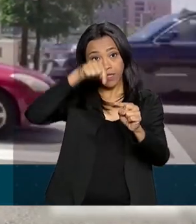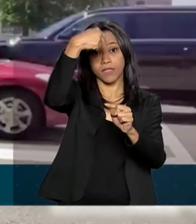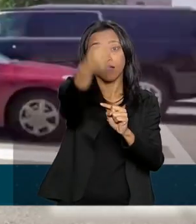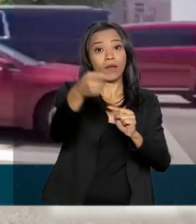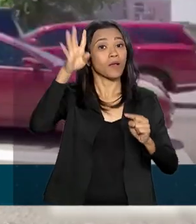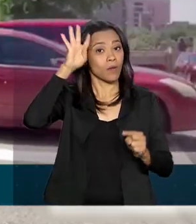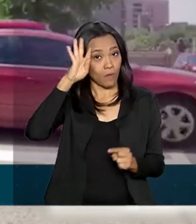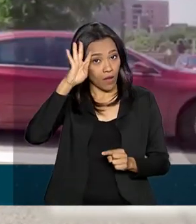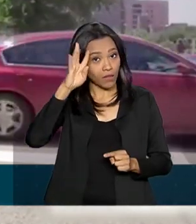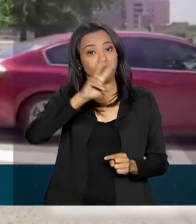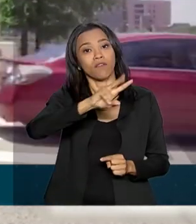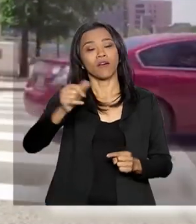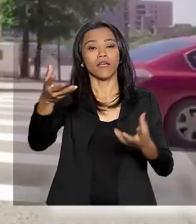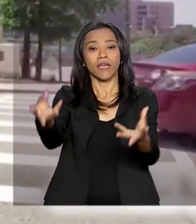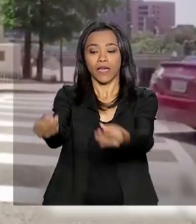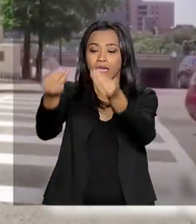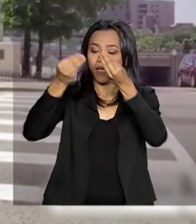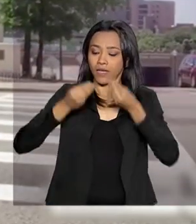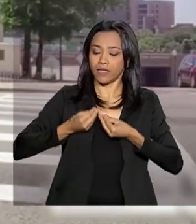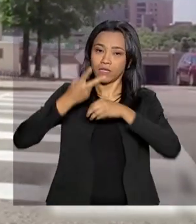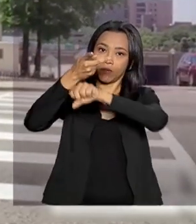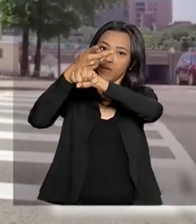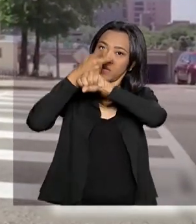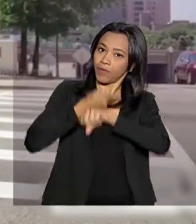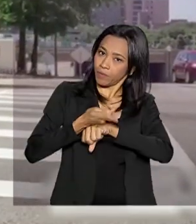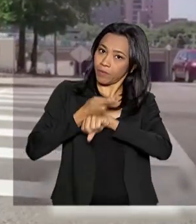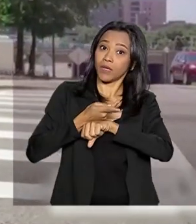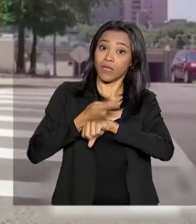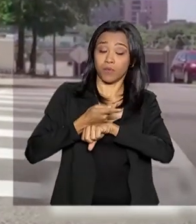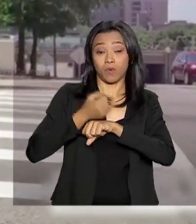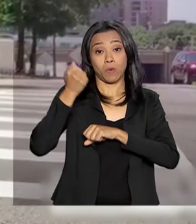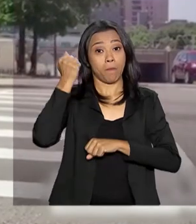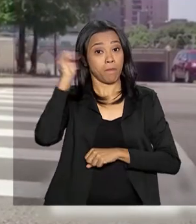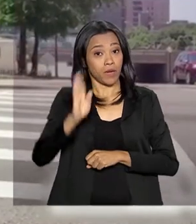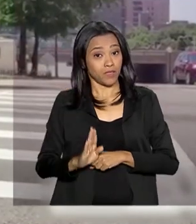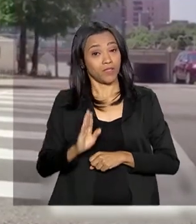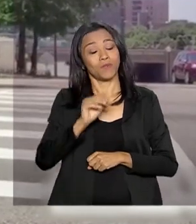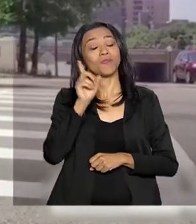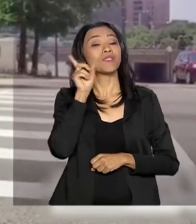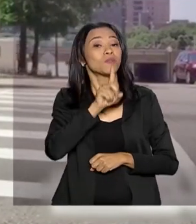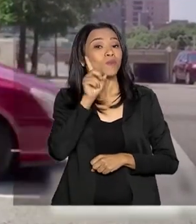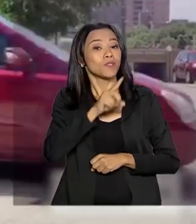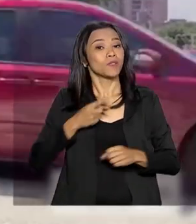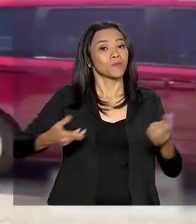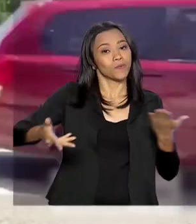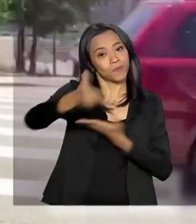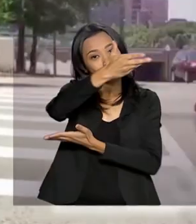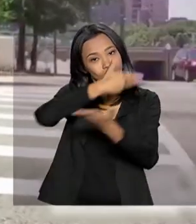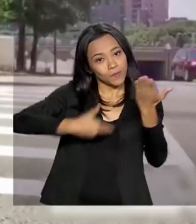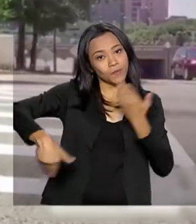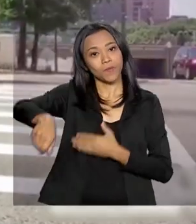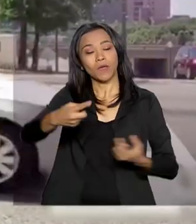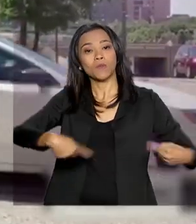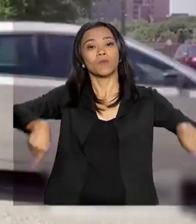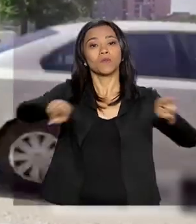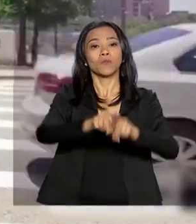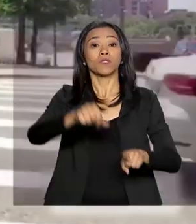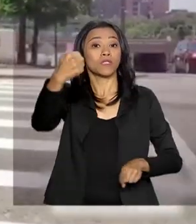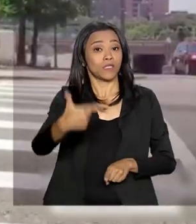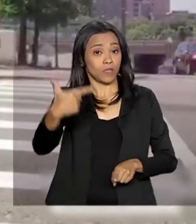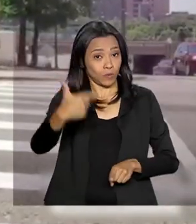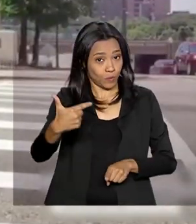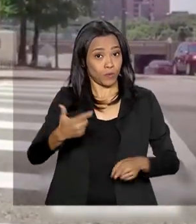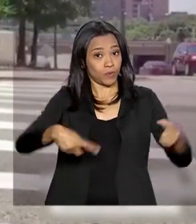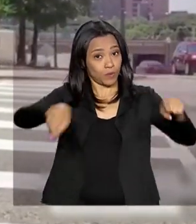-feira. Ele vai receber um prêmio da Câmara de Comércio Brasil-Estados Unidos. Os Estados Unidos são o segundo parceiro comercial do Brasil,